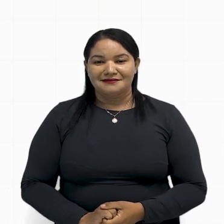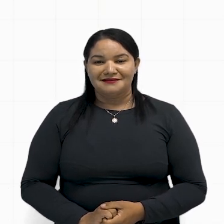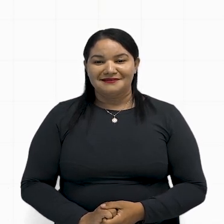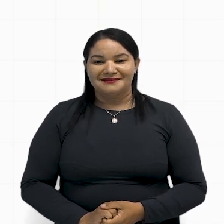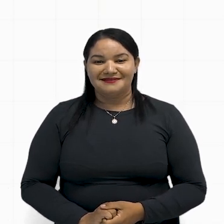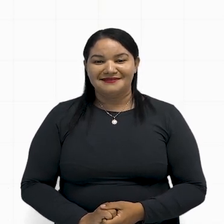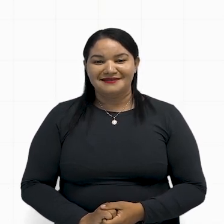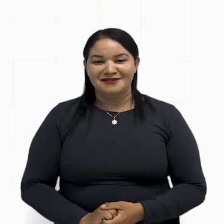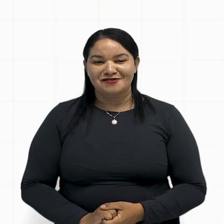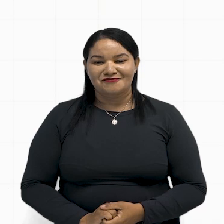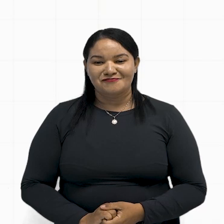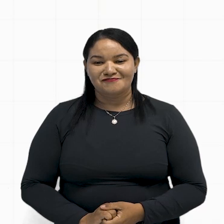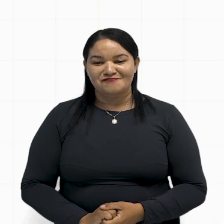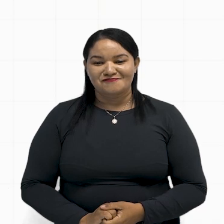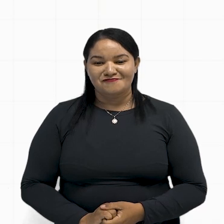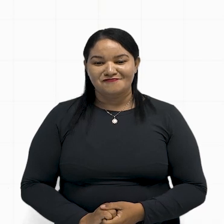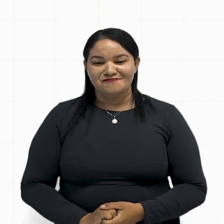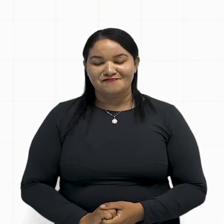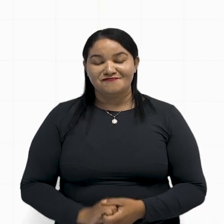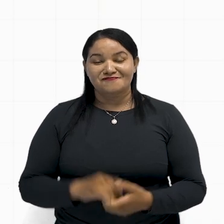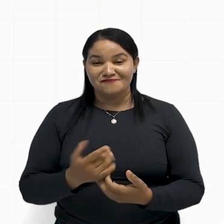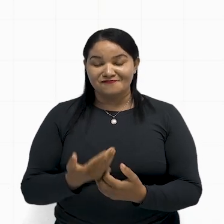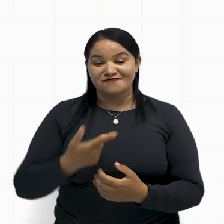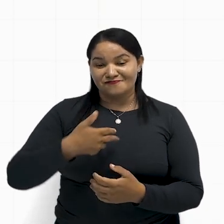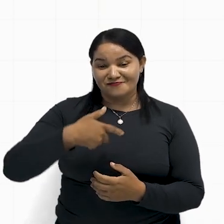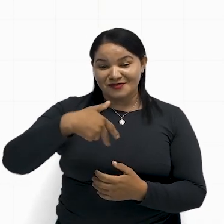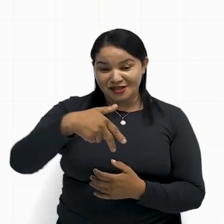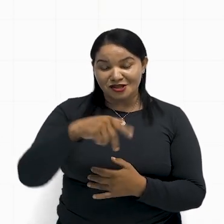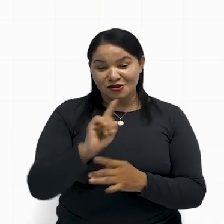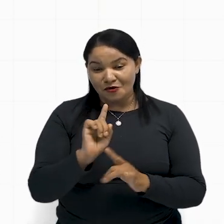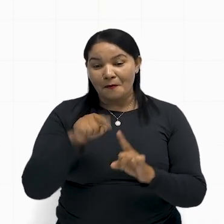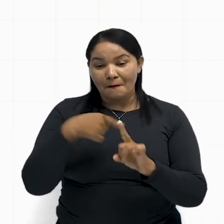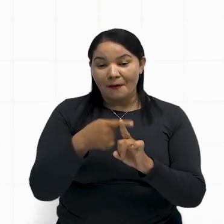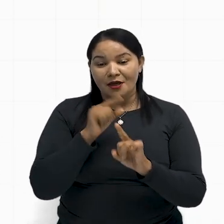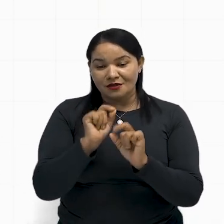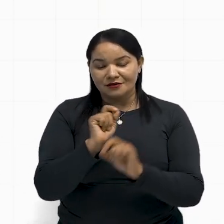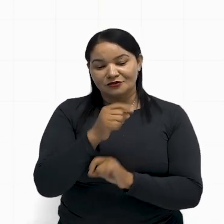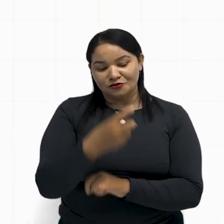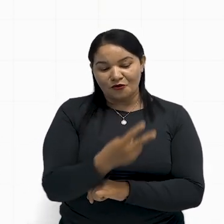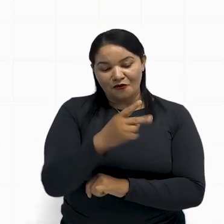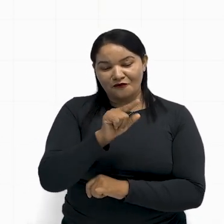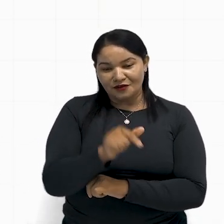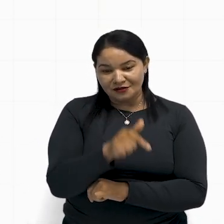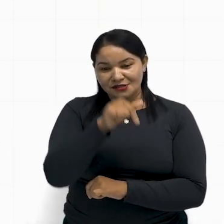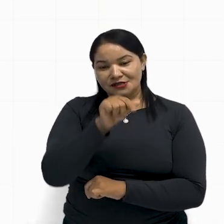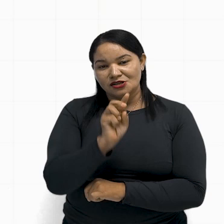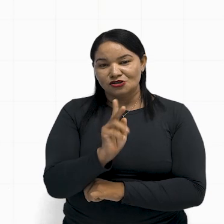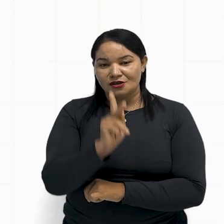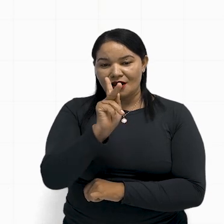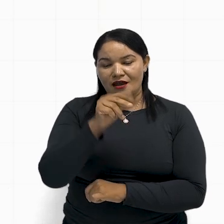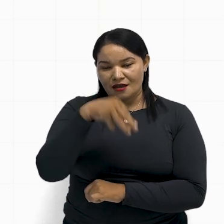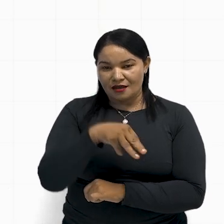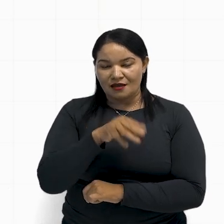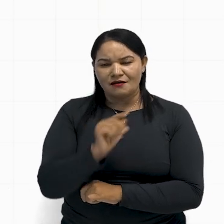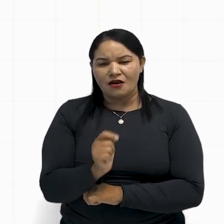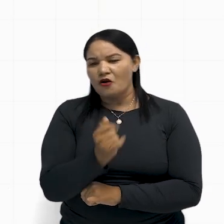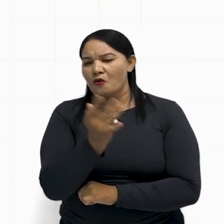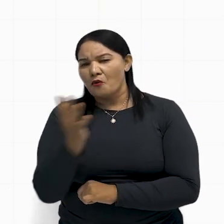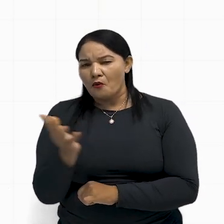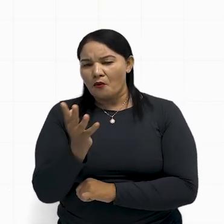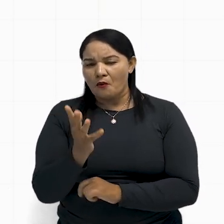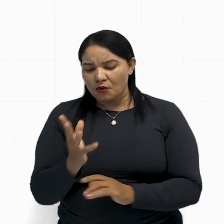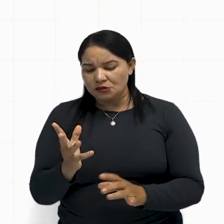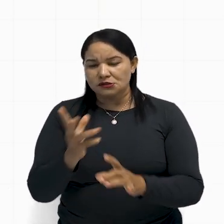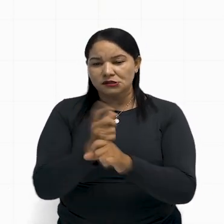Andou mais 2,7 km. Pergunto a vocês, pessoal, quantos